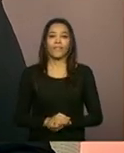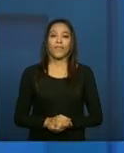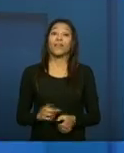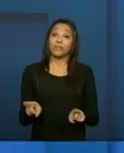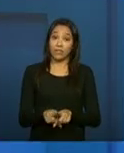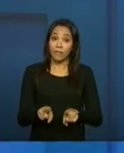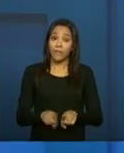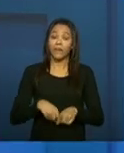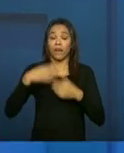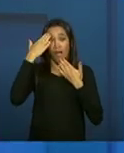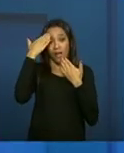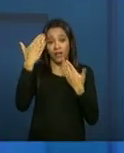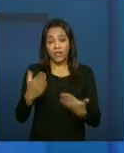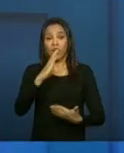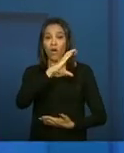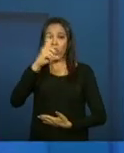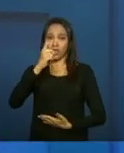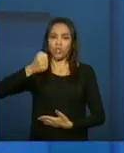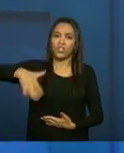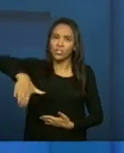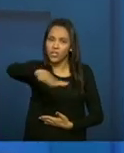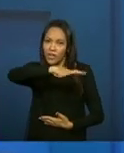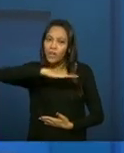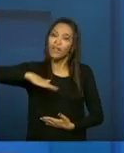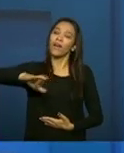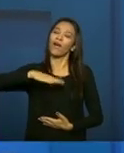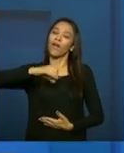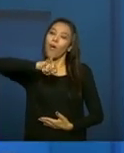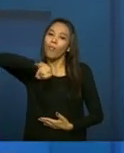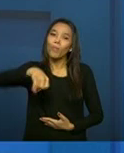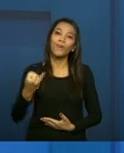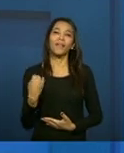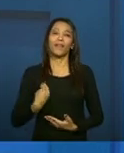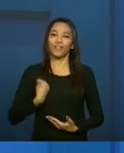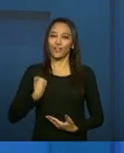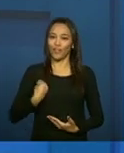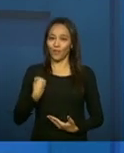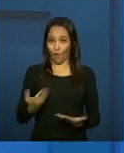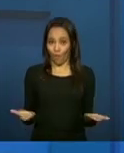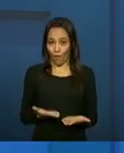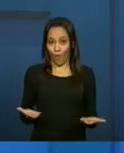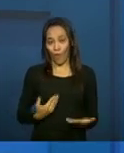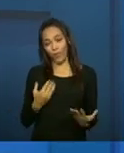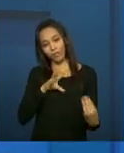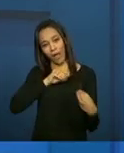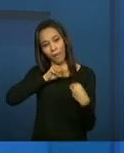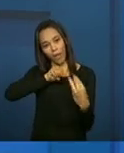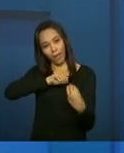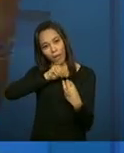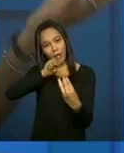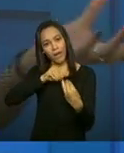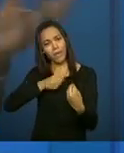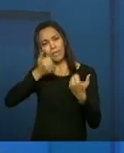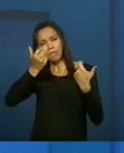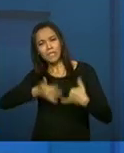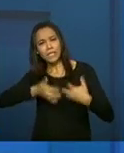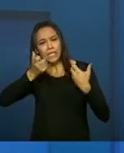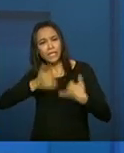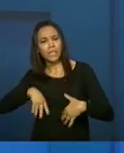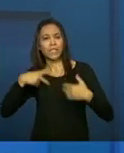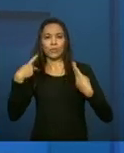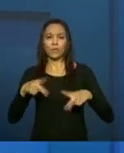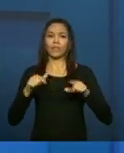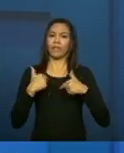agradecemos a Coordenação Geral do Serviço de Convivência, agradece a oportunidade de estar aqui, né, conversando, tratando do serviço e do PAIF,